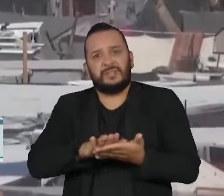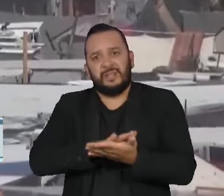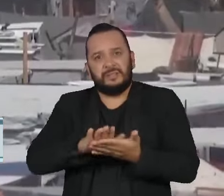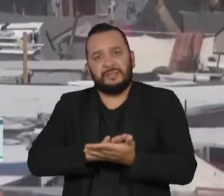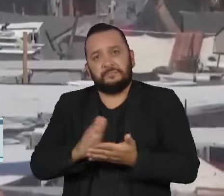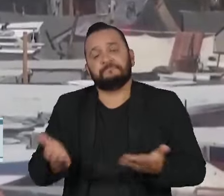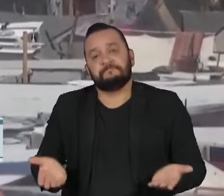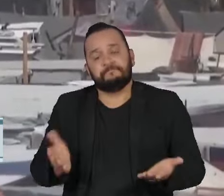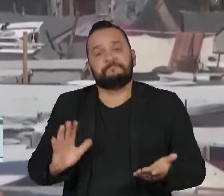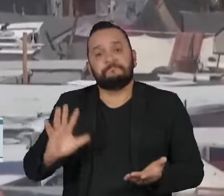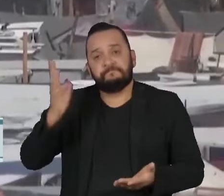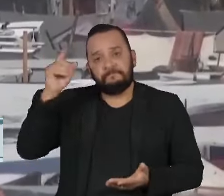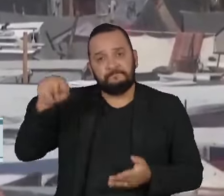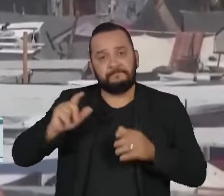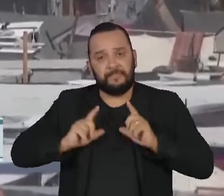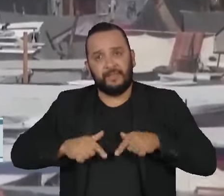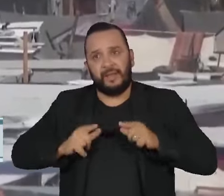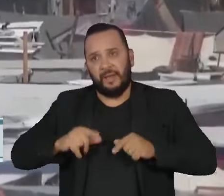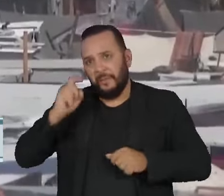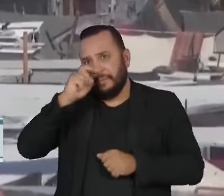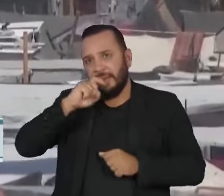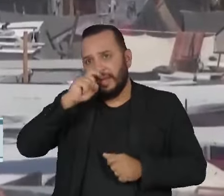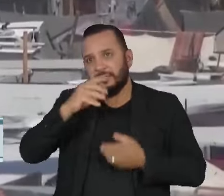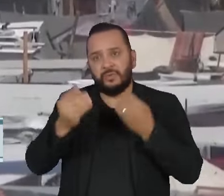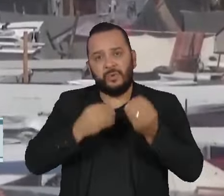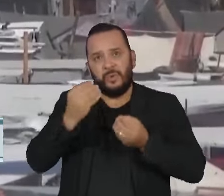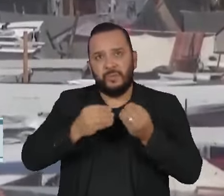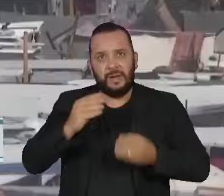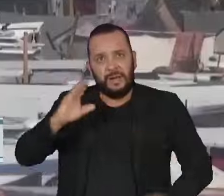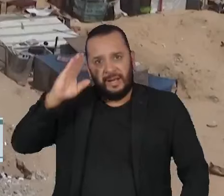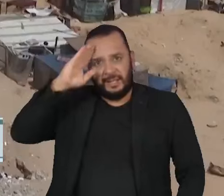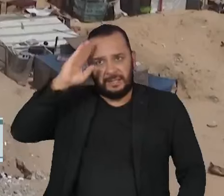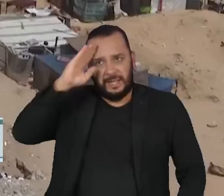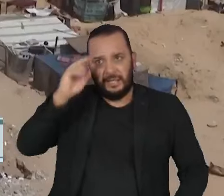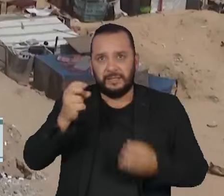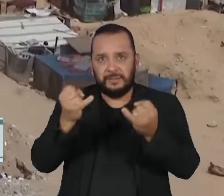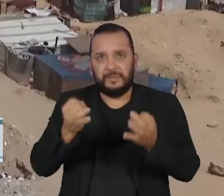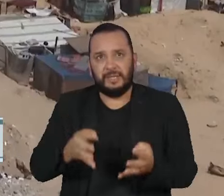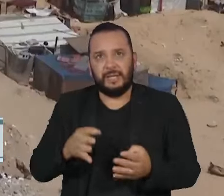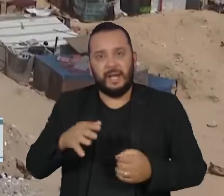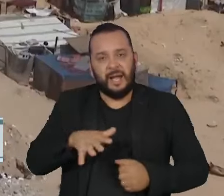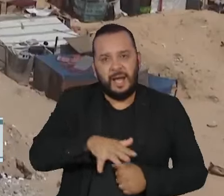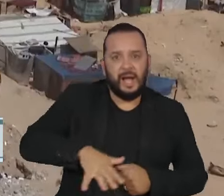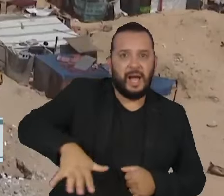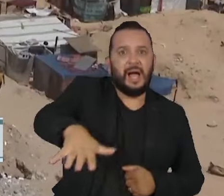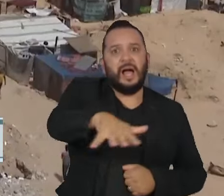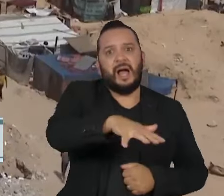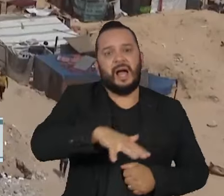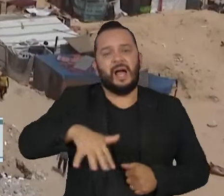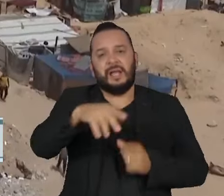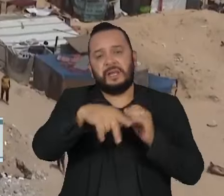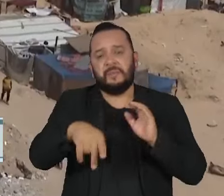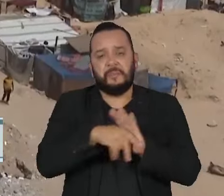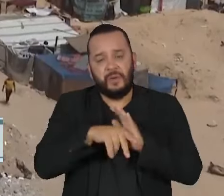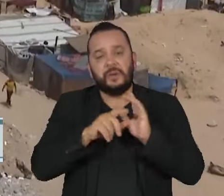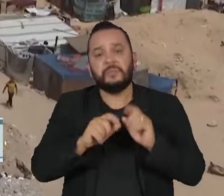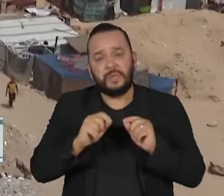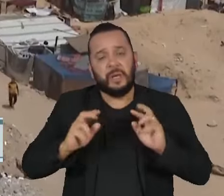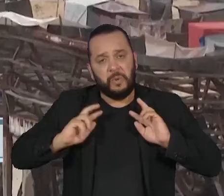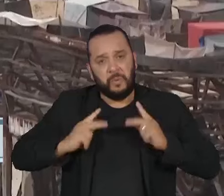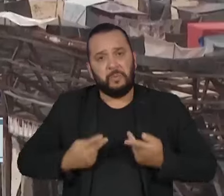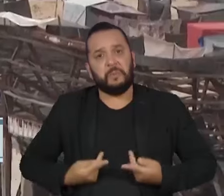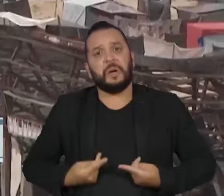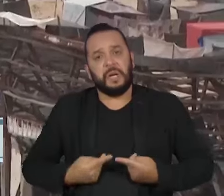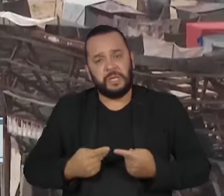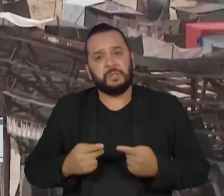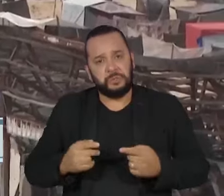afirmou que Israel mente sobre o que o Exército vem chamando de zonas humanitárias. Os advogados alegaram